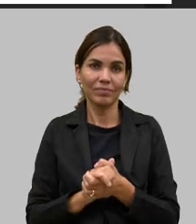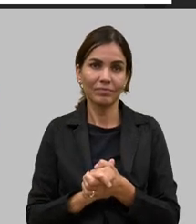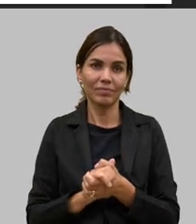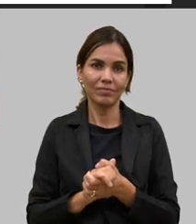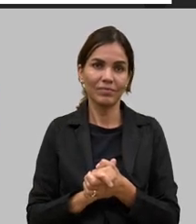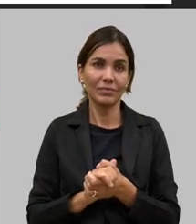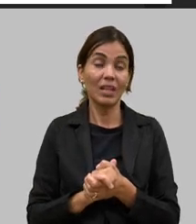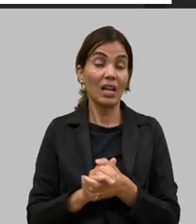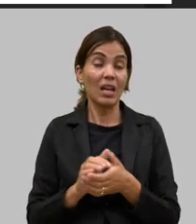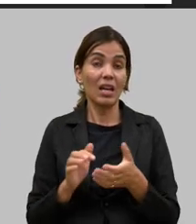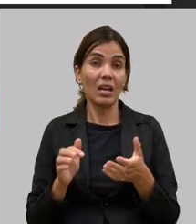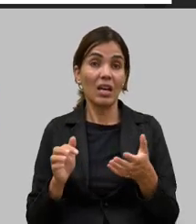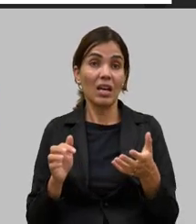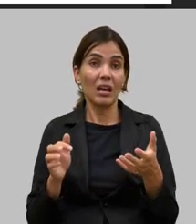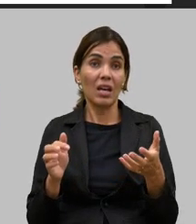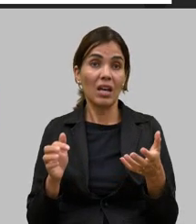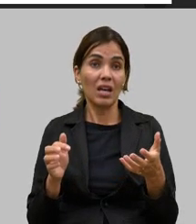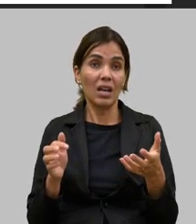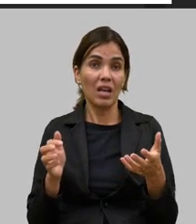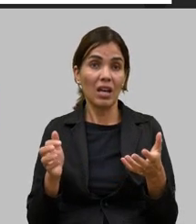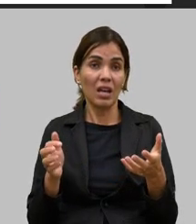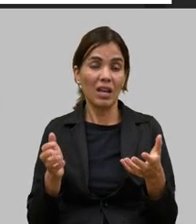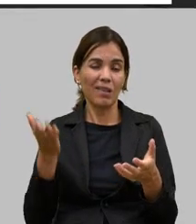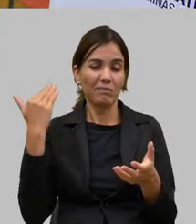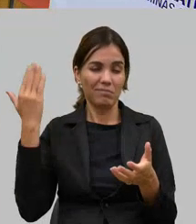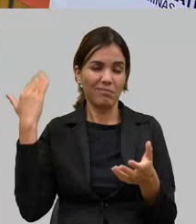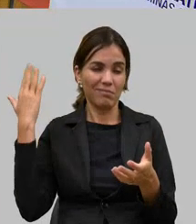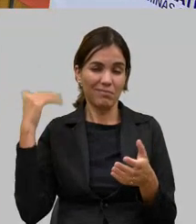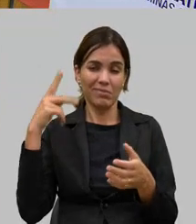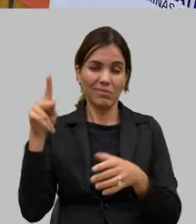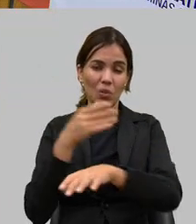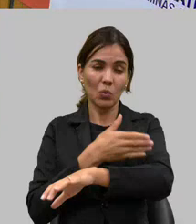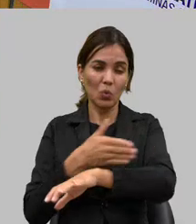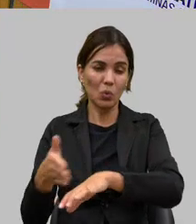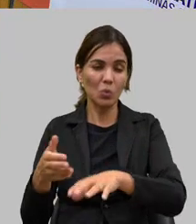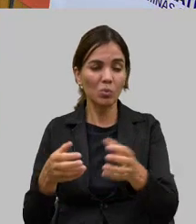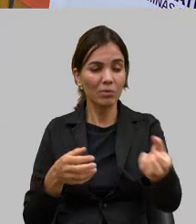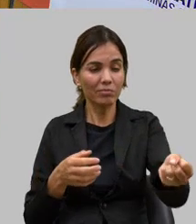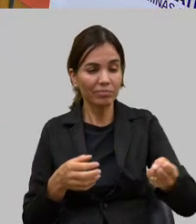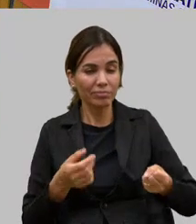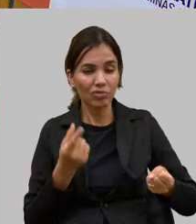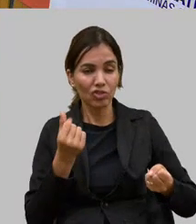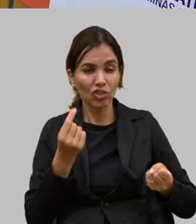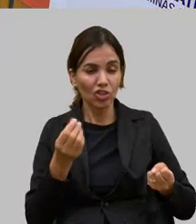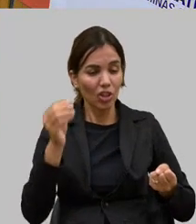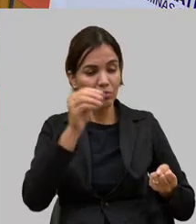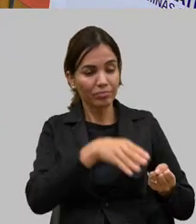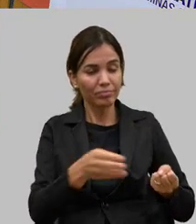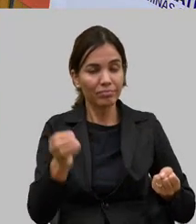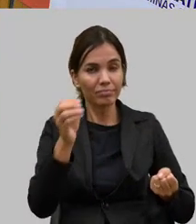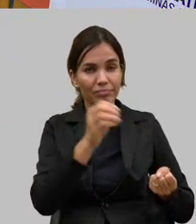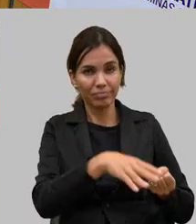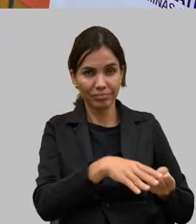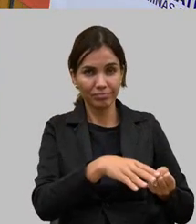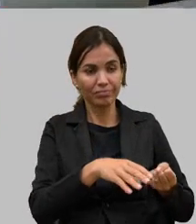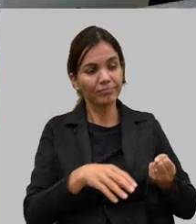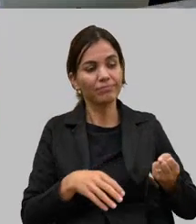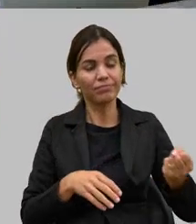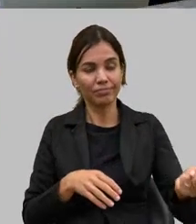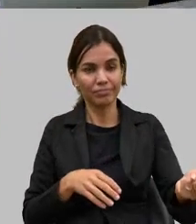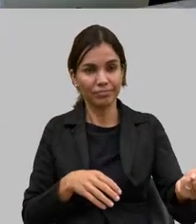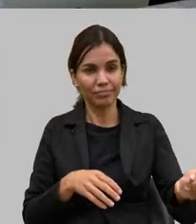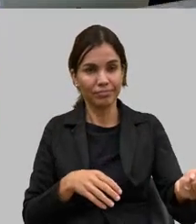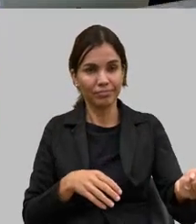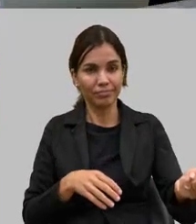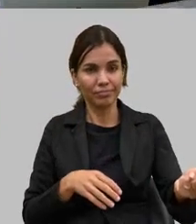produtor rural tem mania de abrir o gavetão pegando dinheiro jogando lá dentro depois compra as coisas abre o gavetão e tira se o gavetão está sobrando dinheiro está bom mas se o gavetão acaba o dinheiro